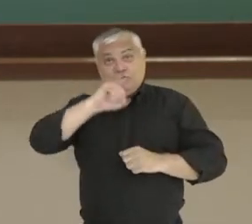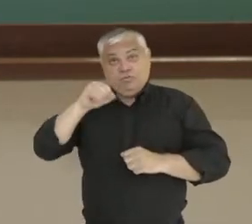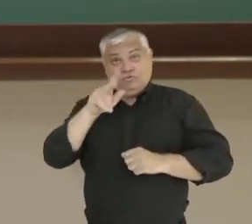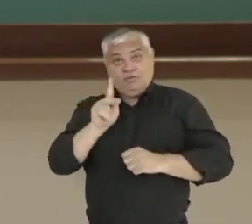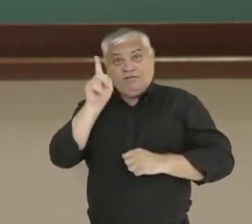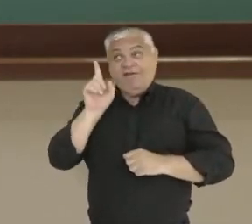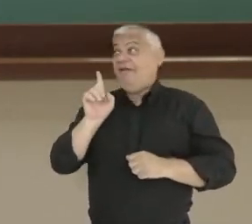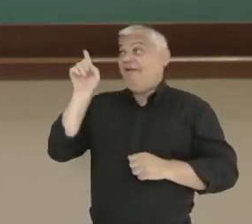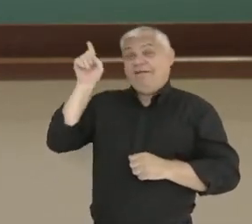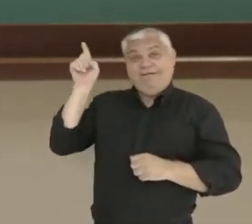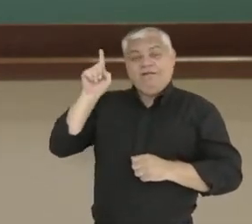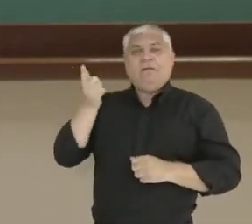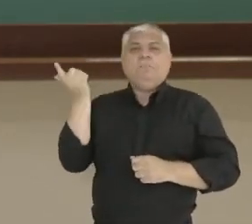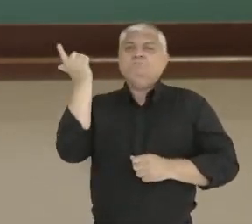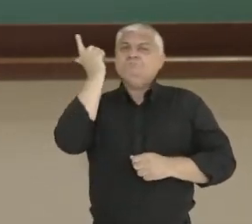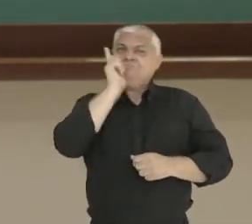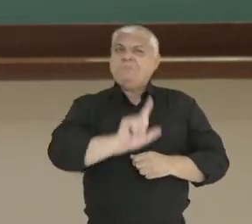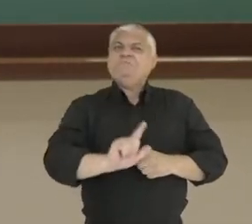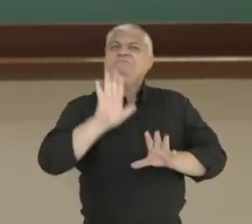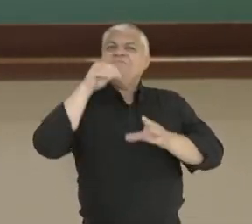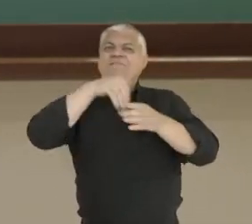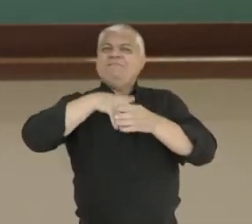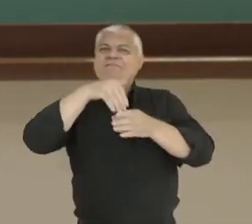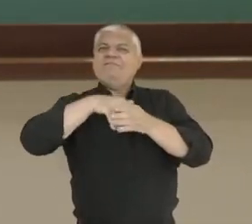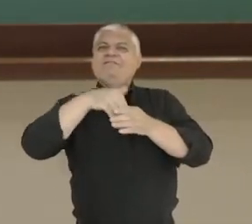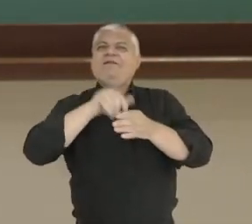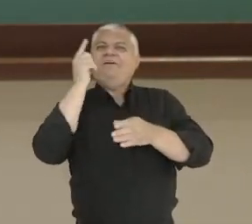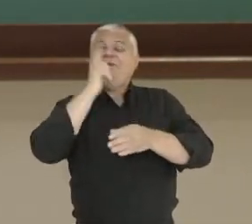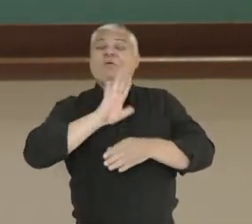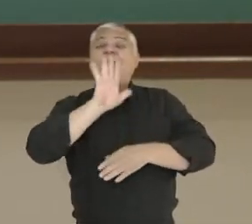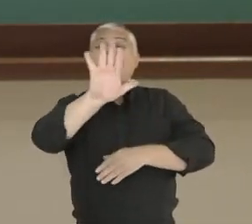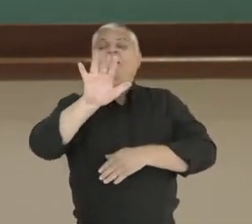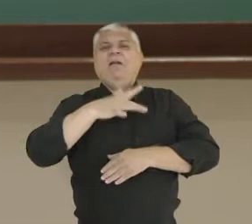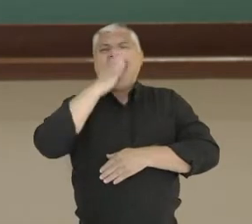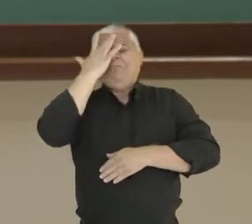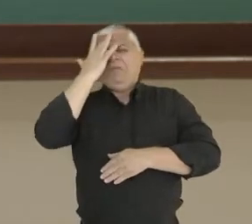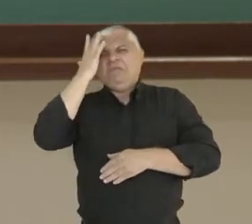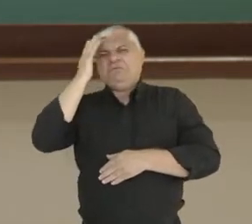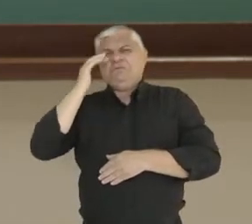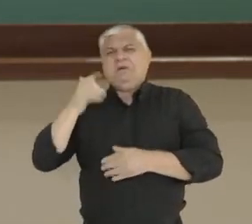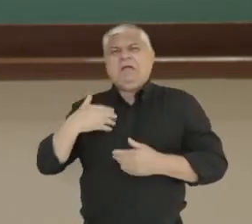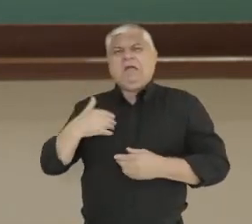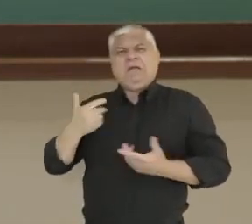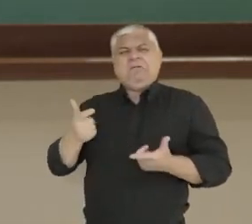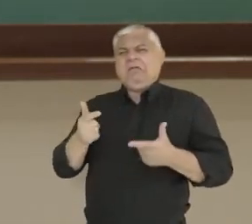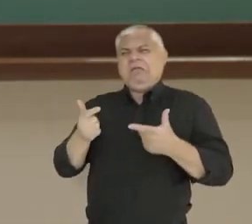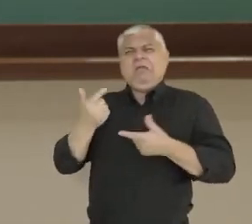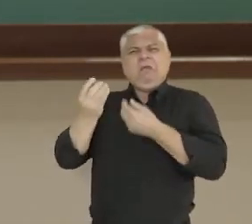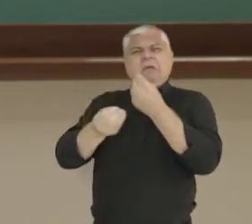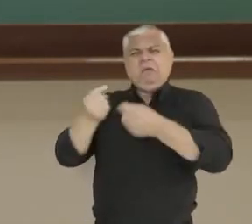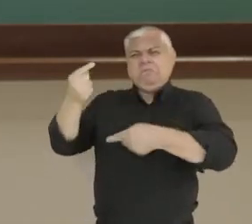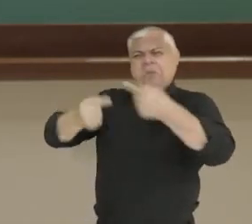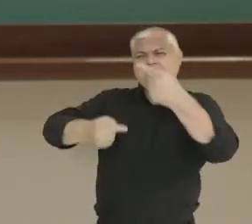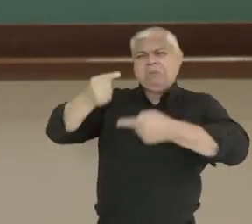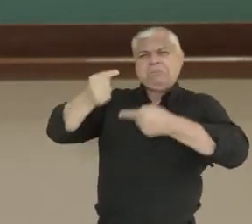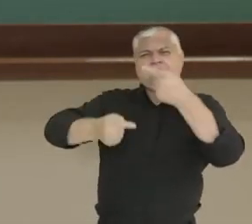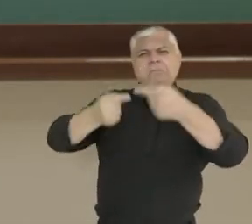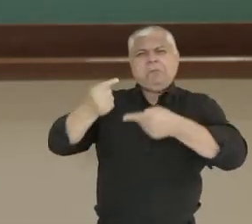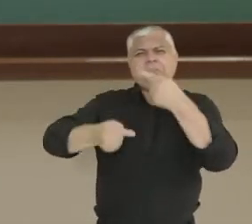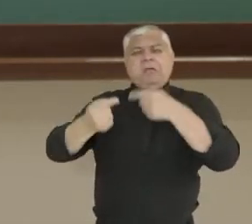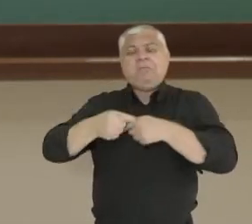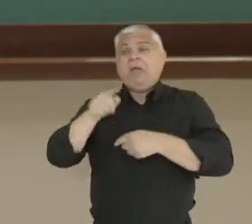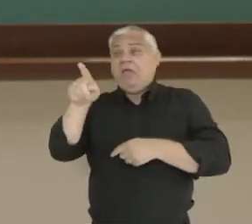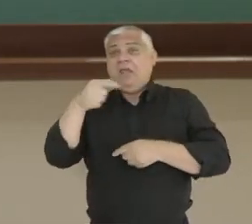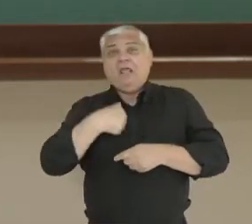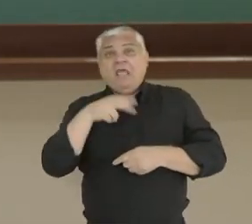ele ganhou as eleições, só que foi muito polêmica as eleições dele, porque ele não teve mais da metade